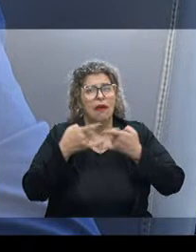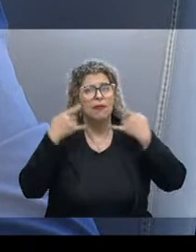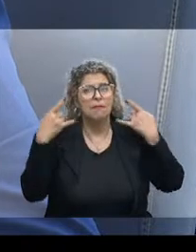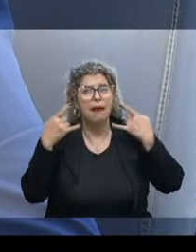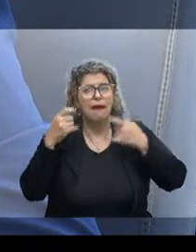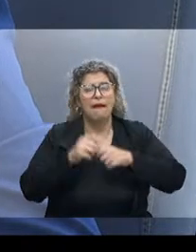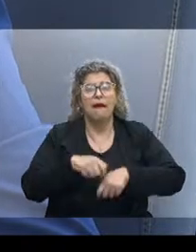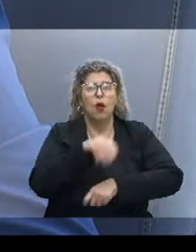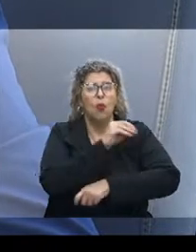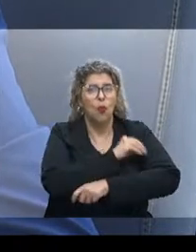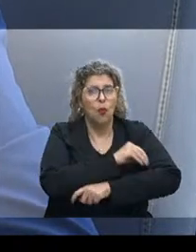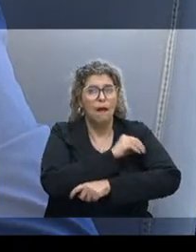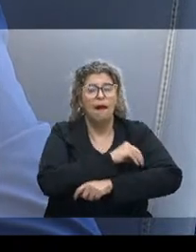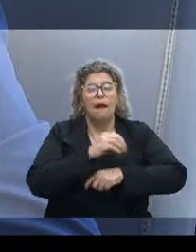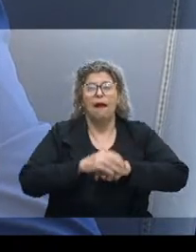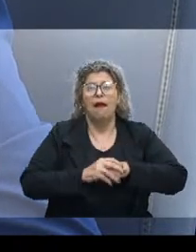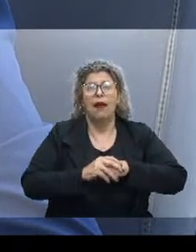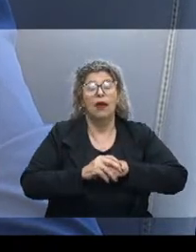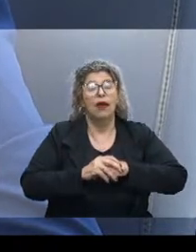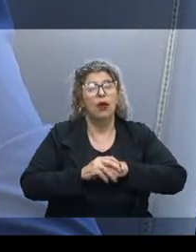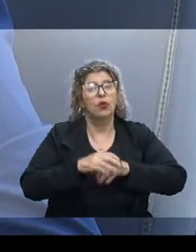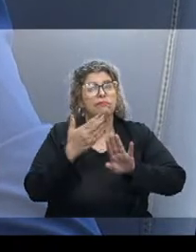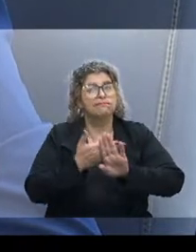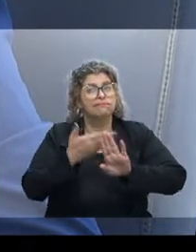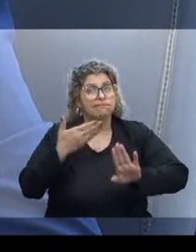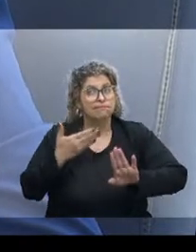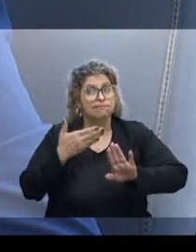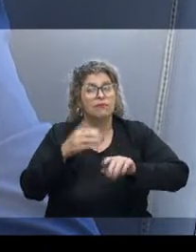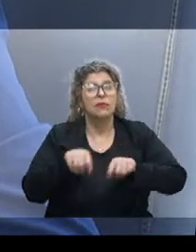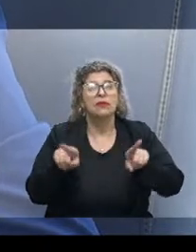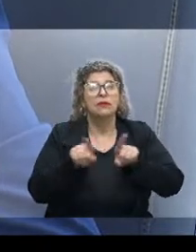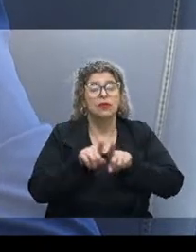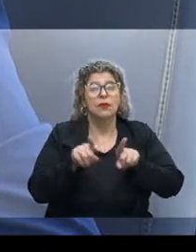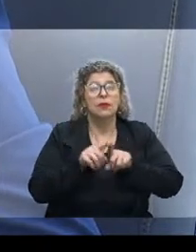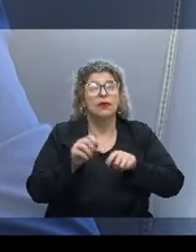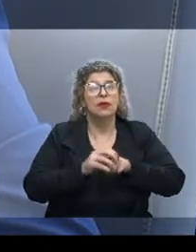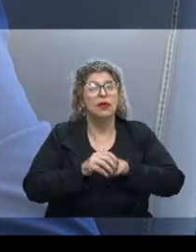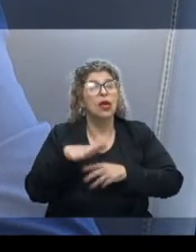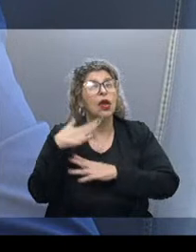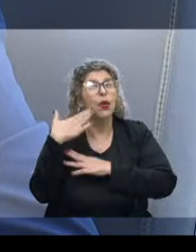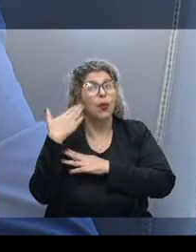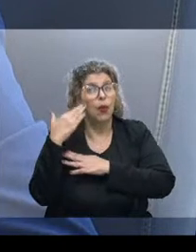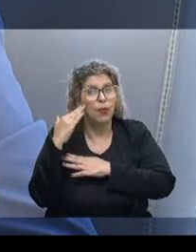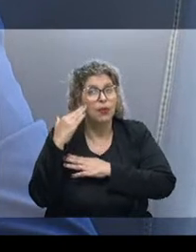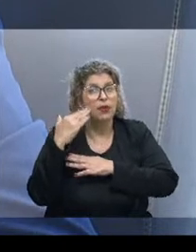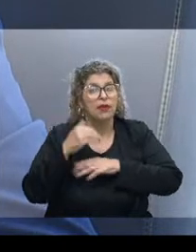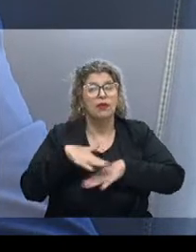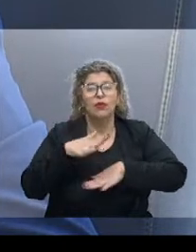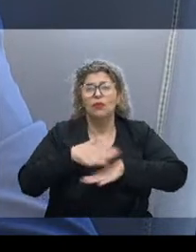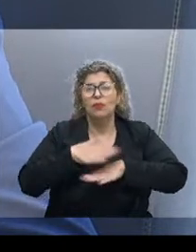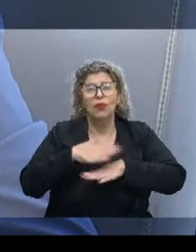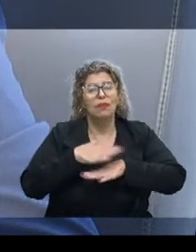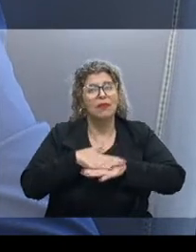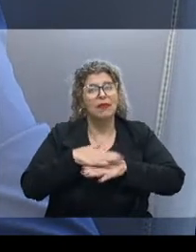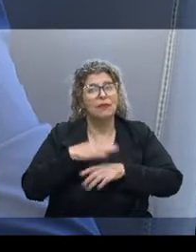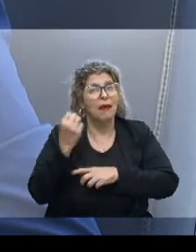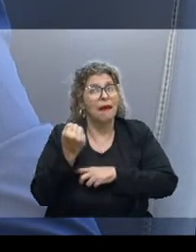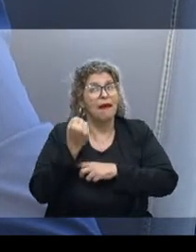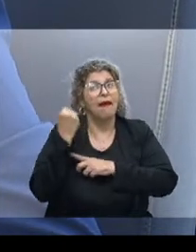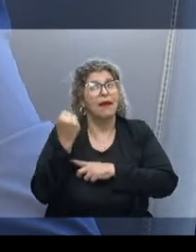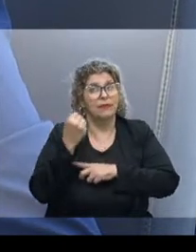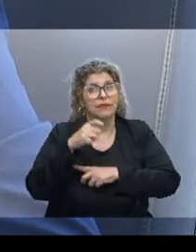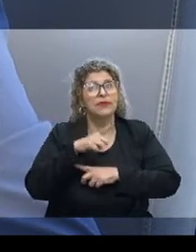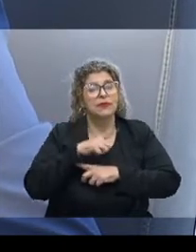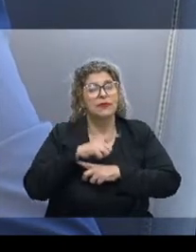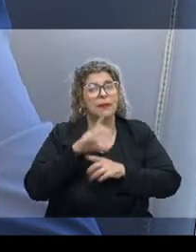as pessoas usassem o álcool gel, que as pessoas mantivessem a distância, que as pessoas também compreendessem, nos momentos mais intensos da pandemia,